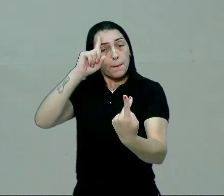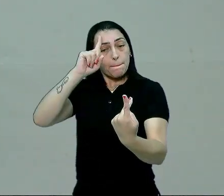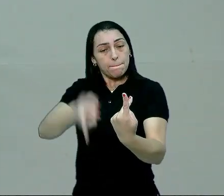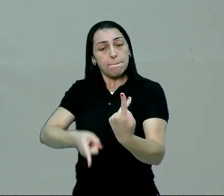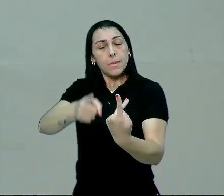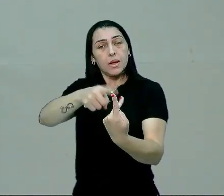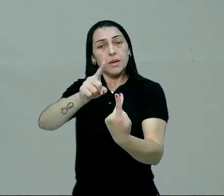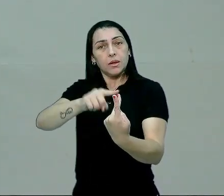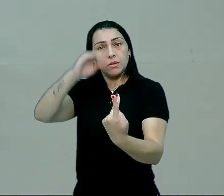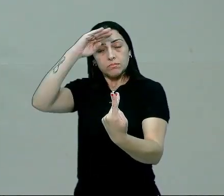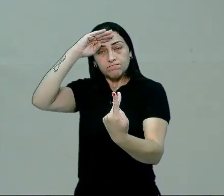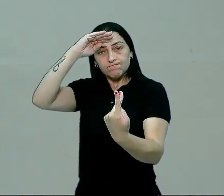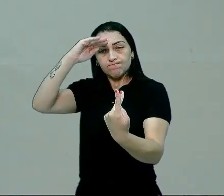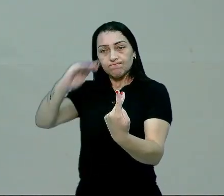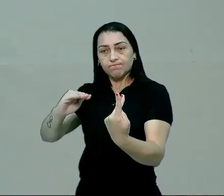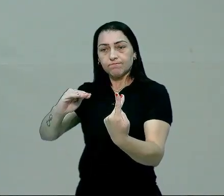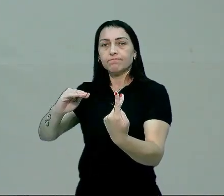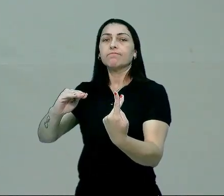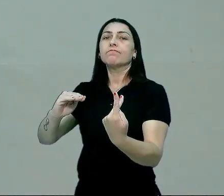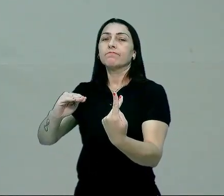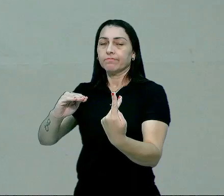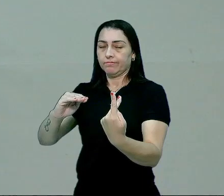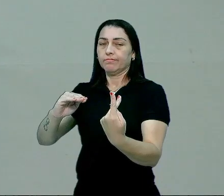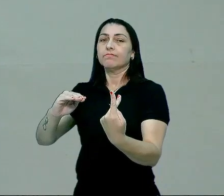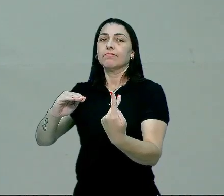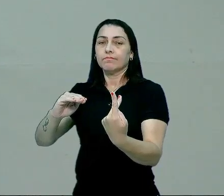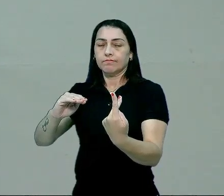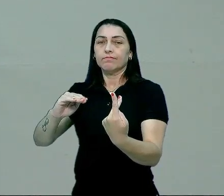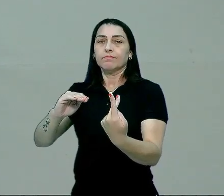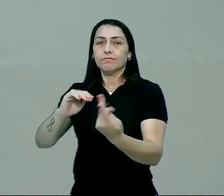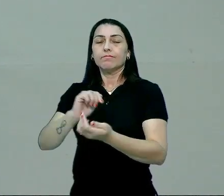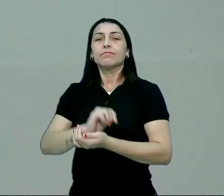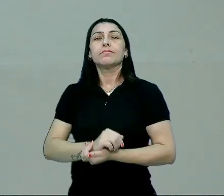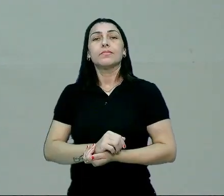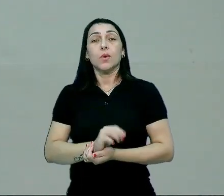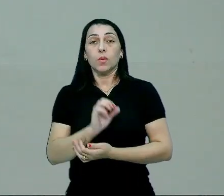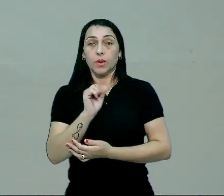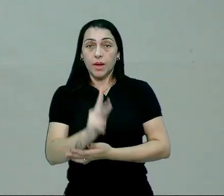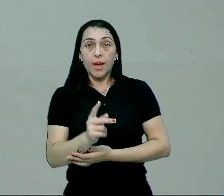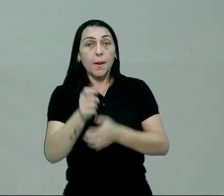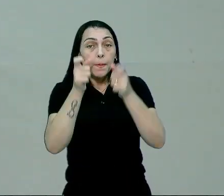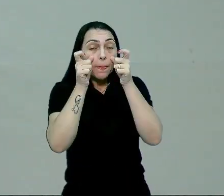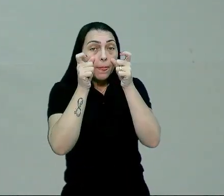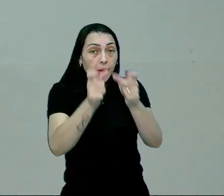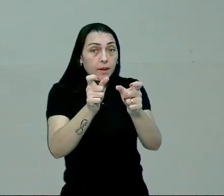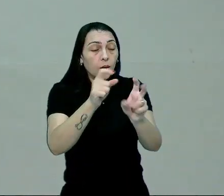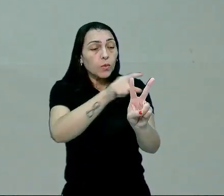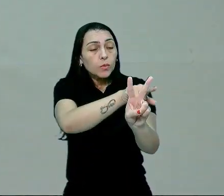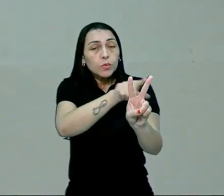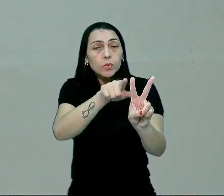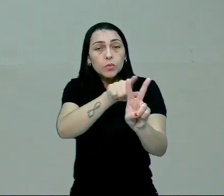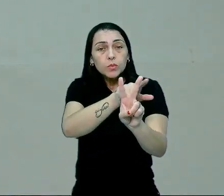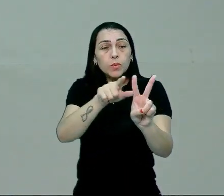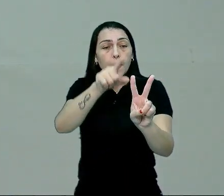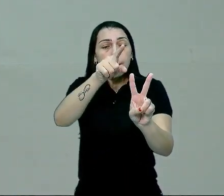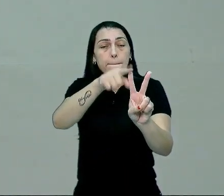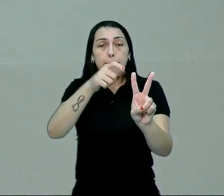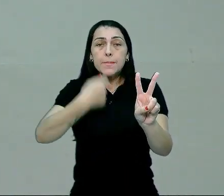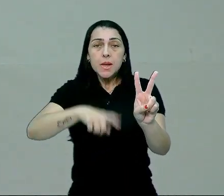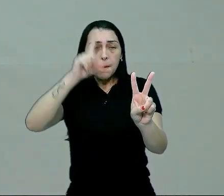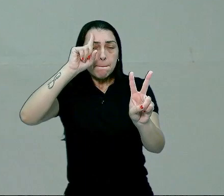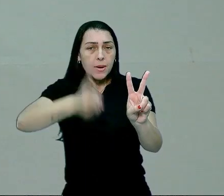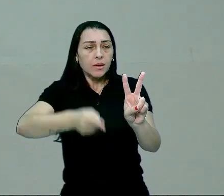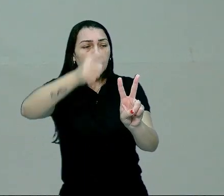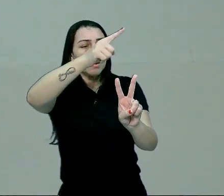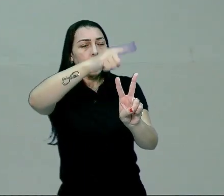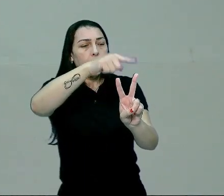manda e alguém que está na condição de obedecer. Tá? Então prestem bem atenção nisso. Alguém precisa